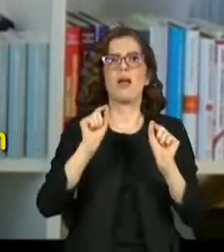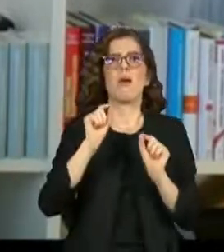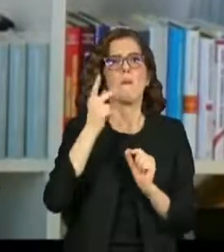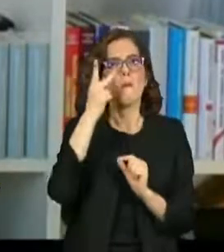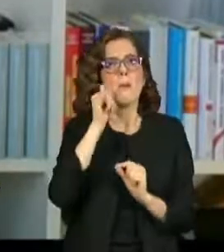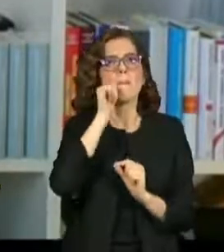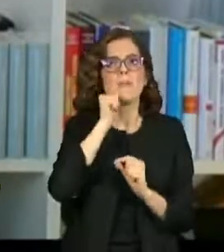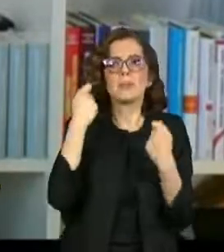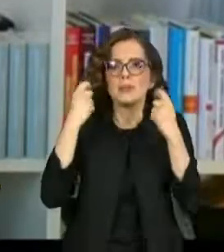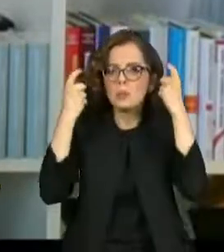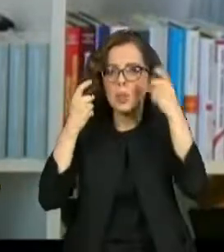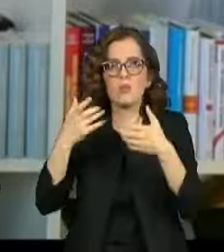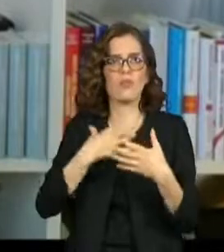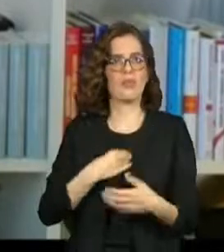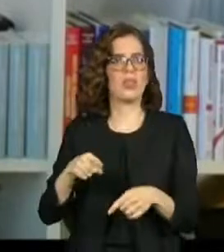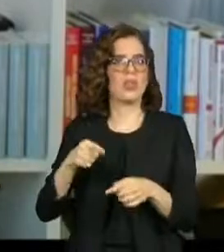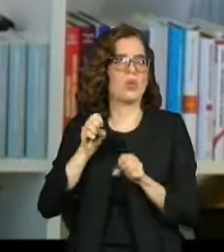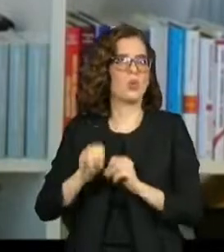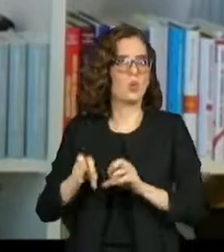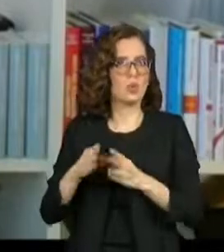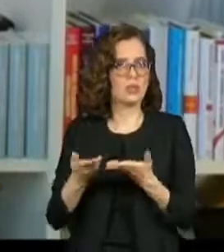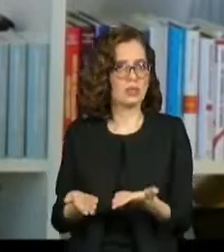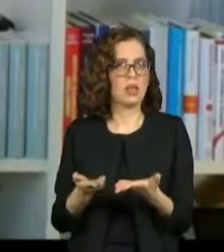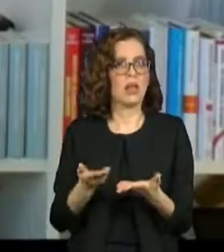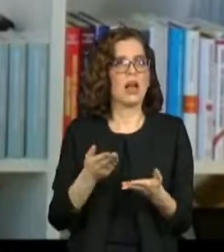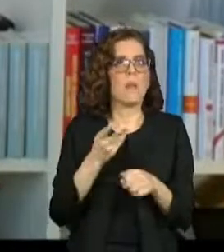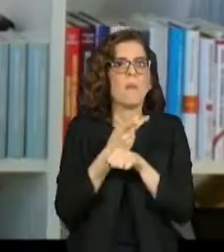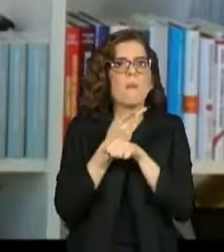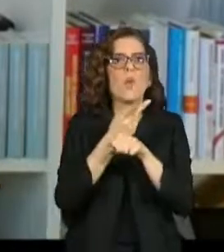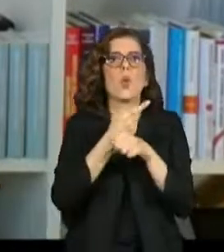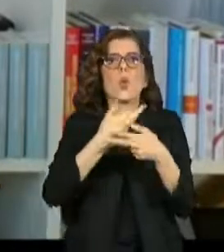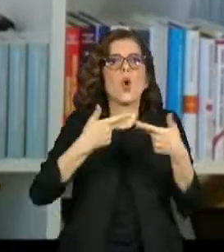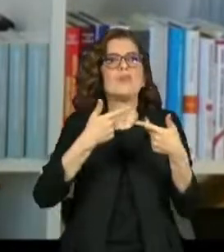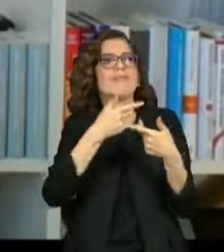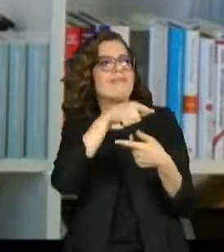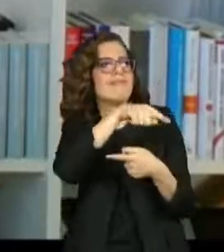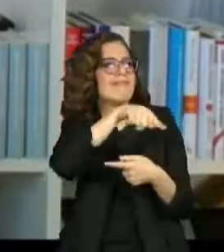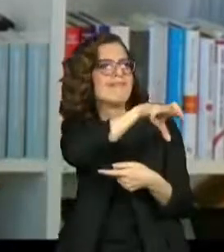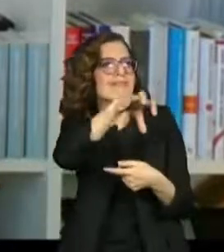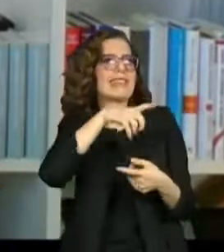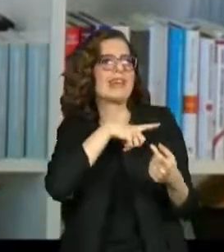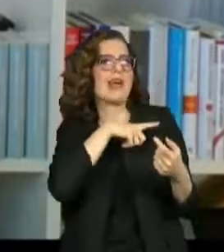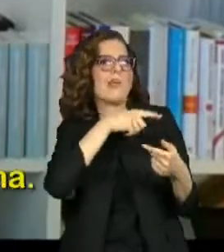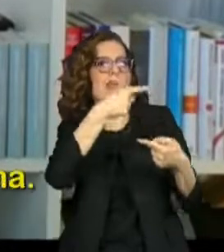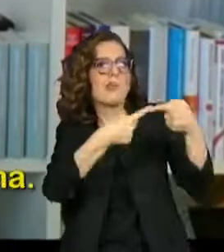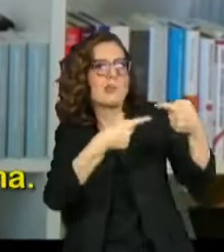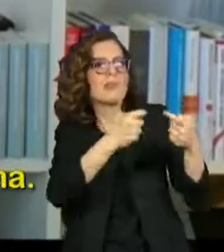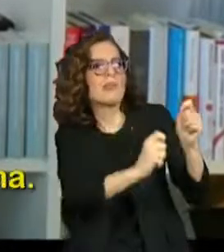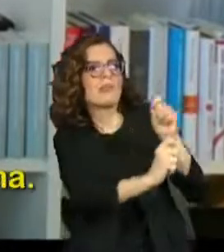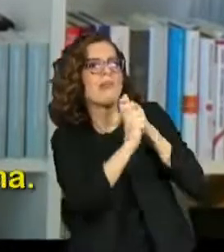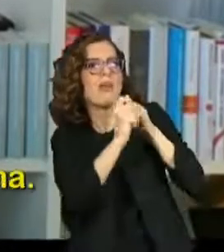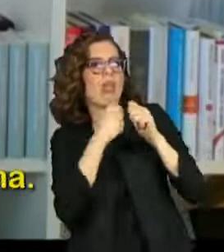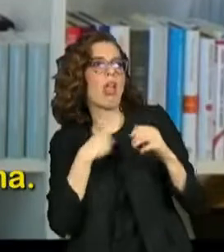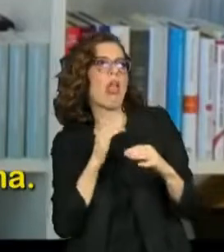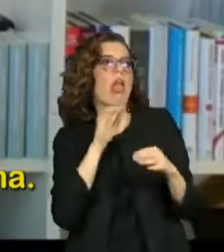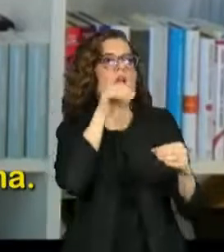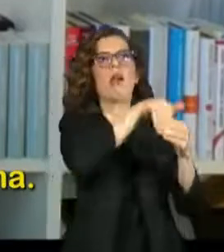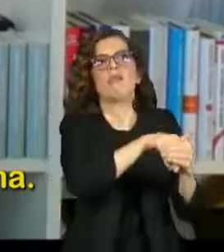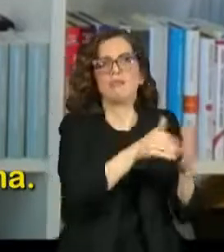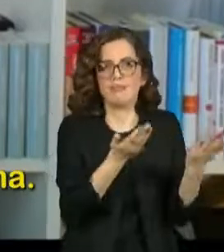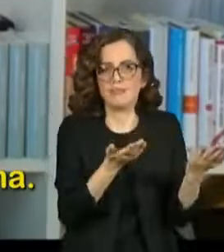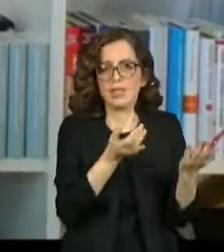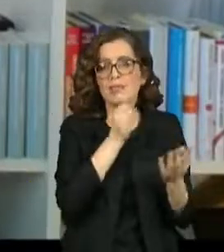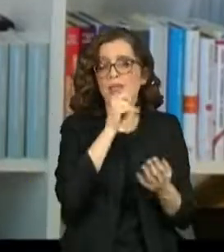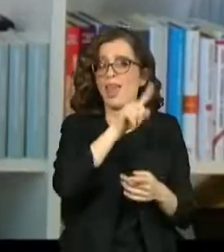educação mas, eles estão procurando for coisas que vão ter mais imediato político benefícios, e eu acho que isso é parte do problema.